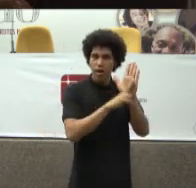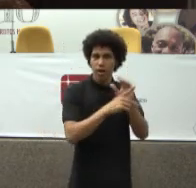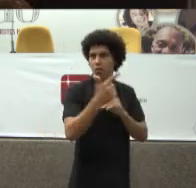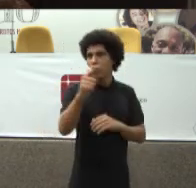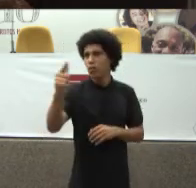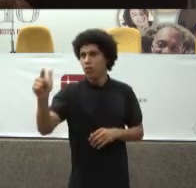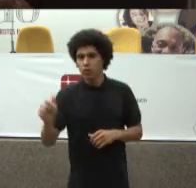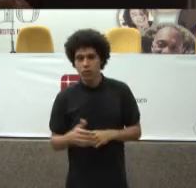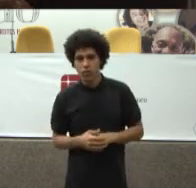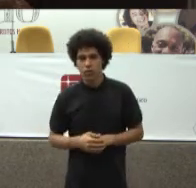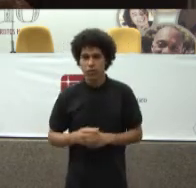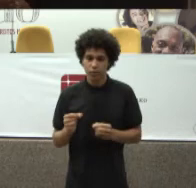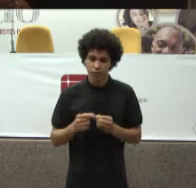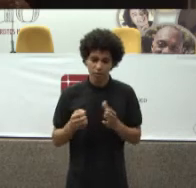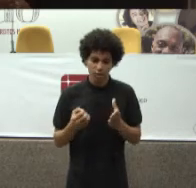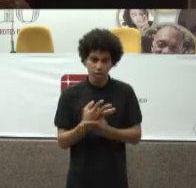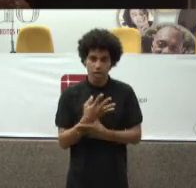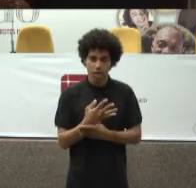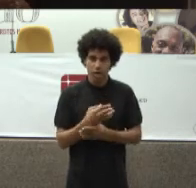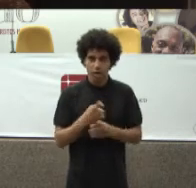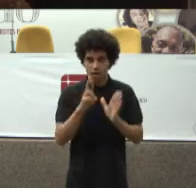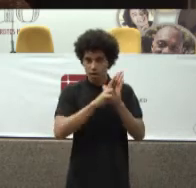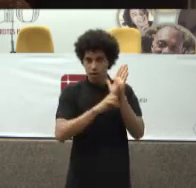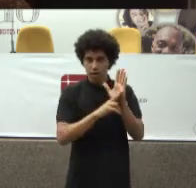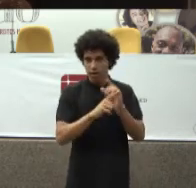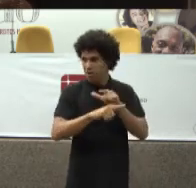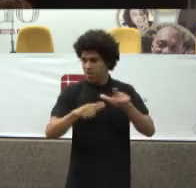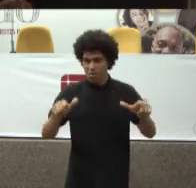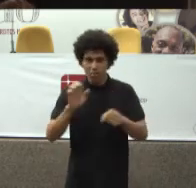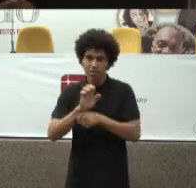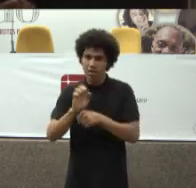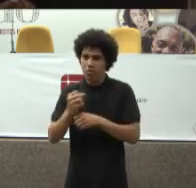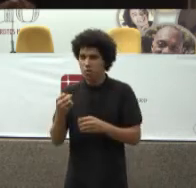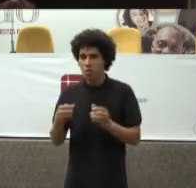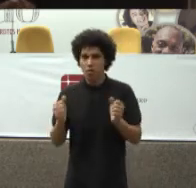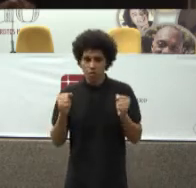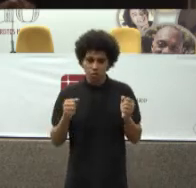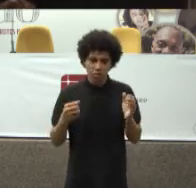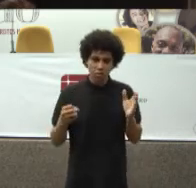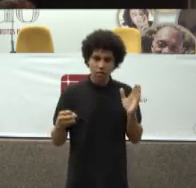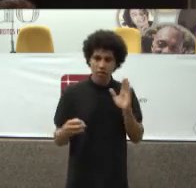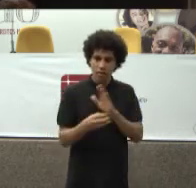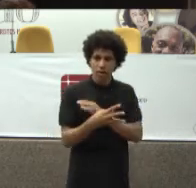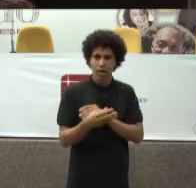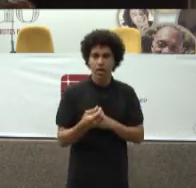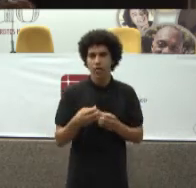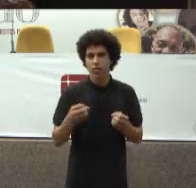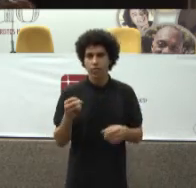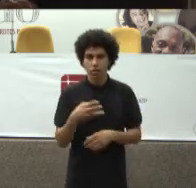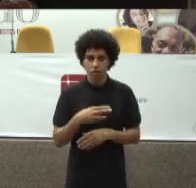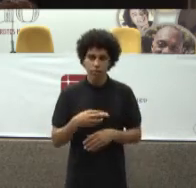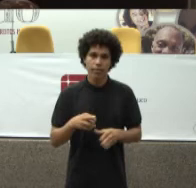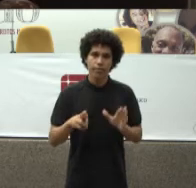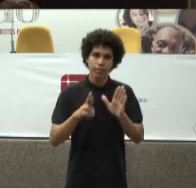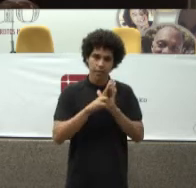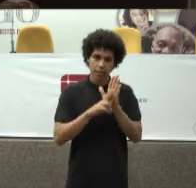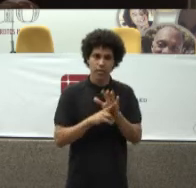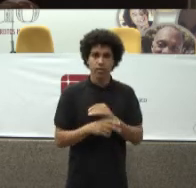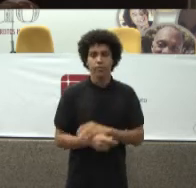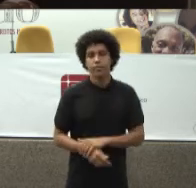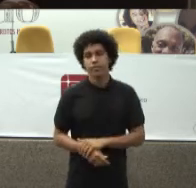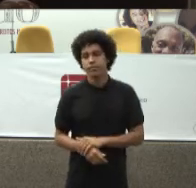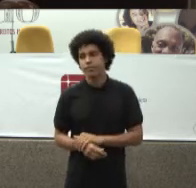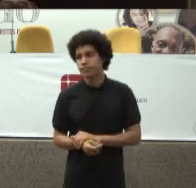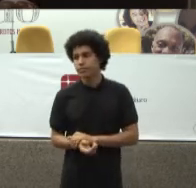Aquela portaria De ministério O que seja Vai significar Uma pactuação